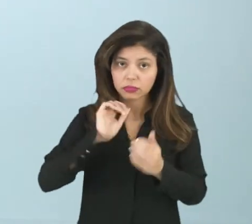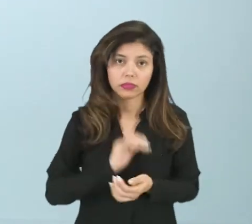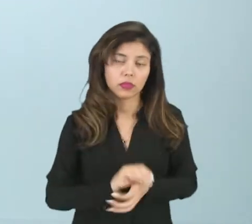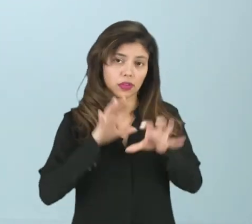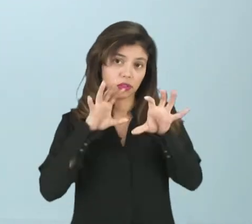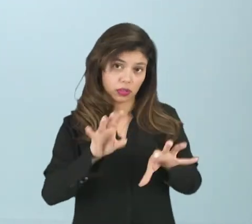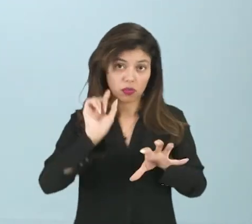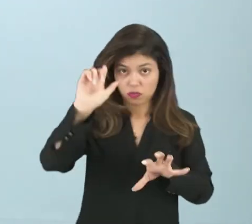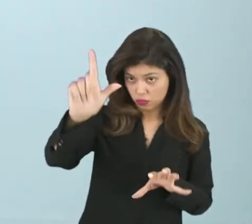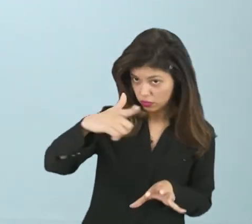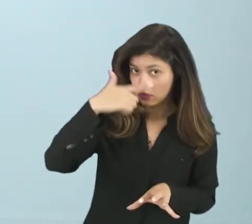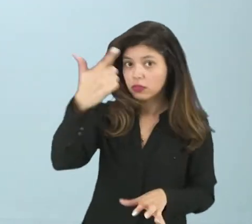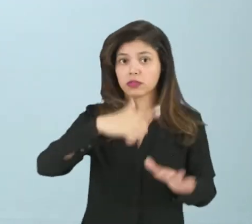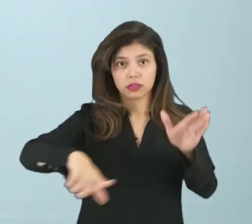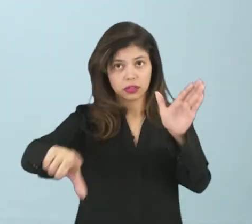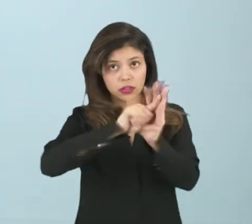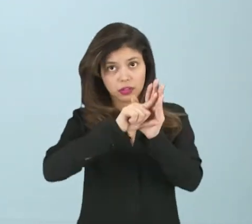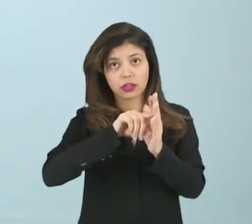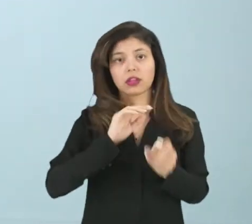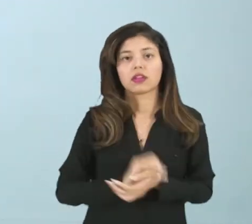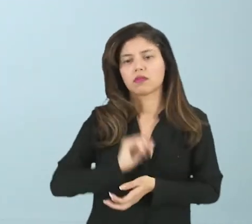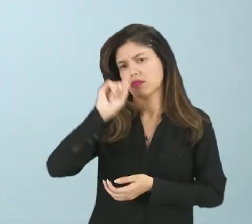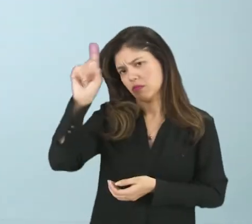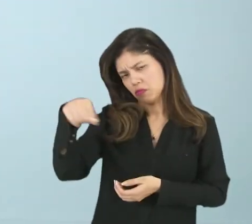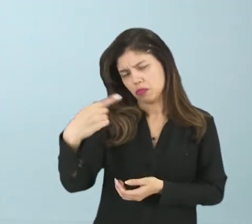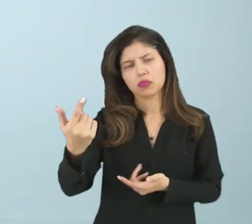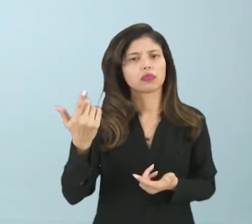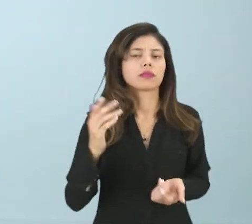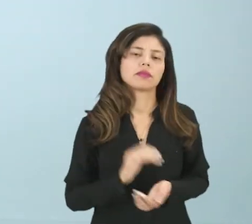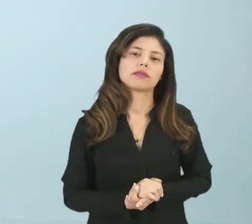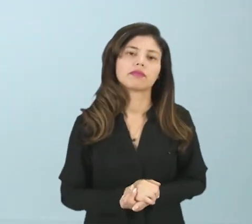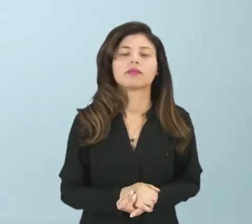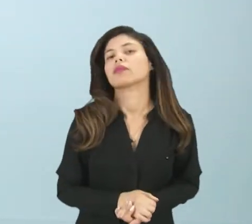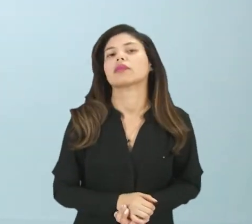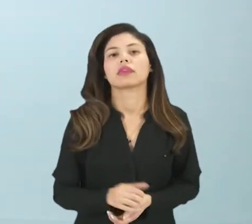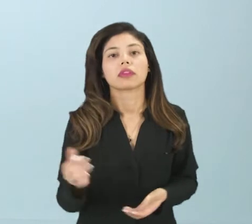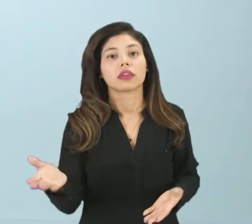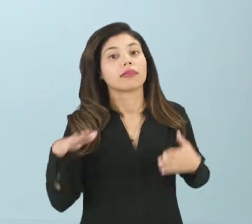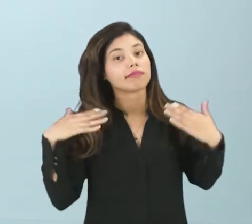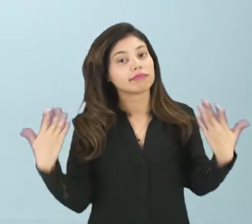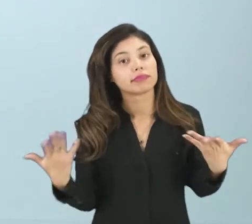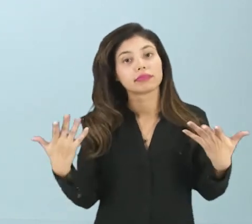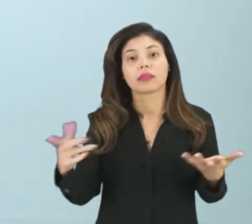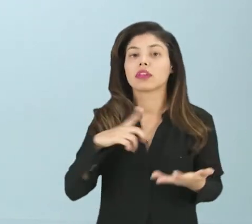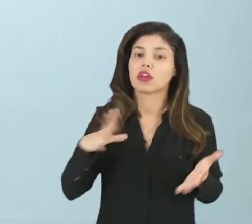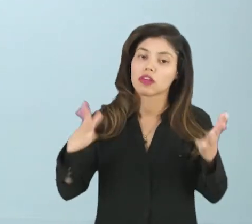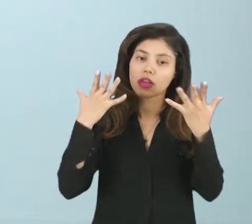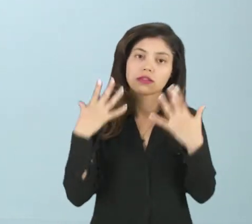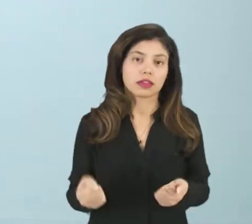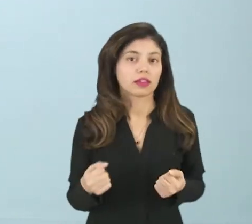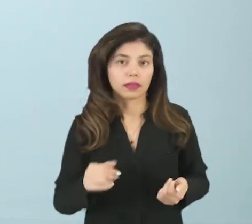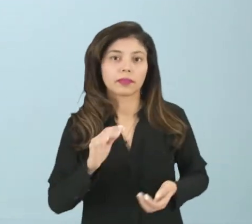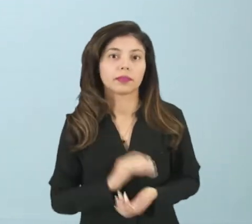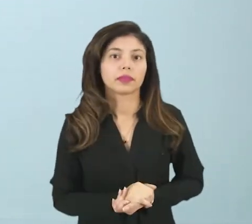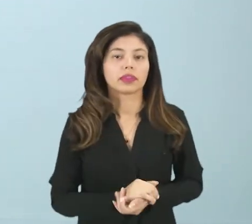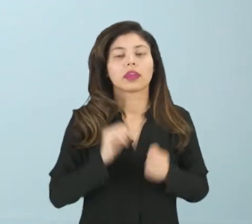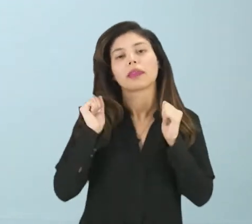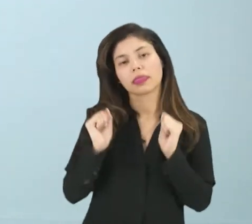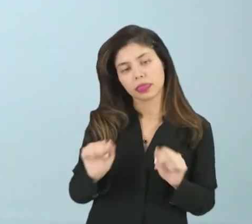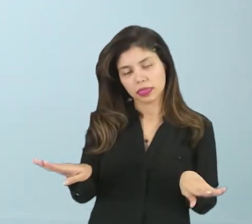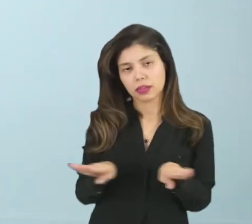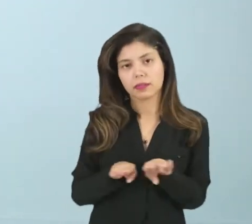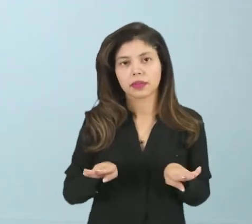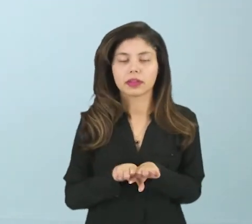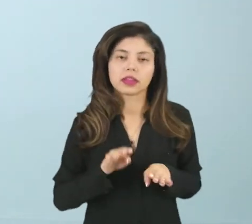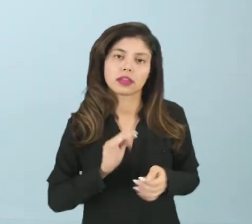só uma outra lei, uma outra situação para poder mudar. Caso ela não seja aprovada, ela também será